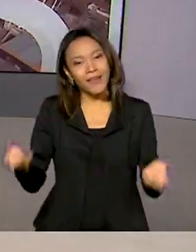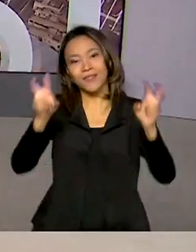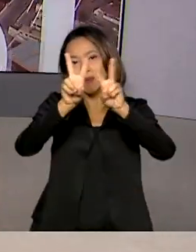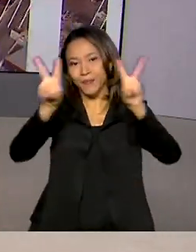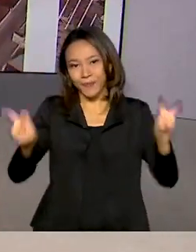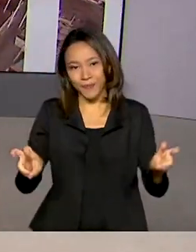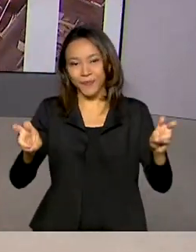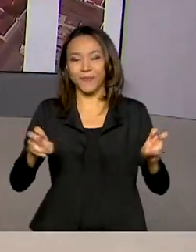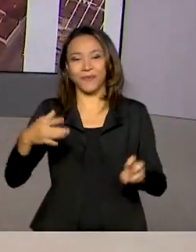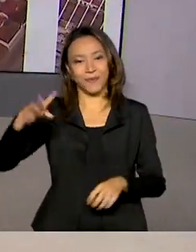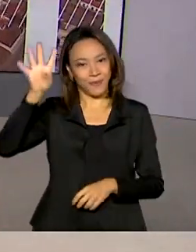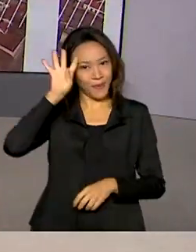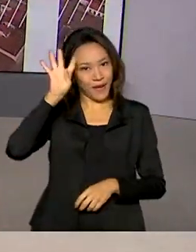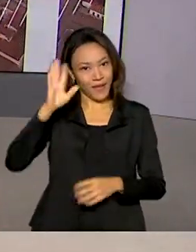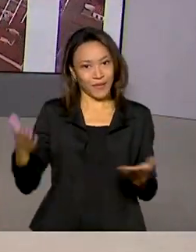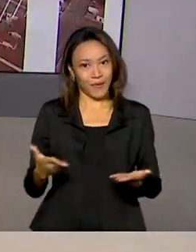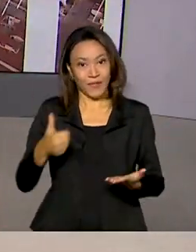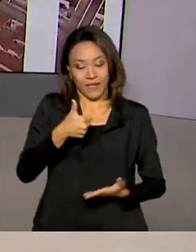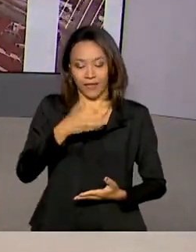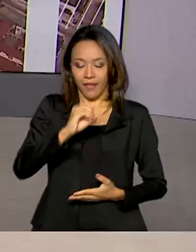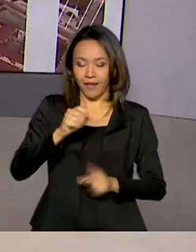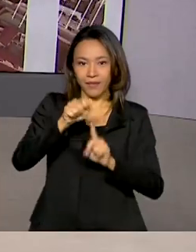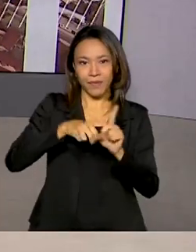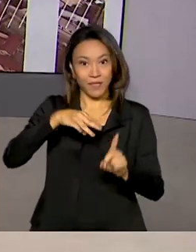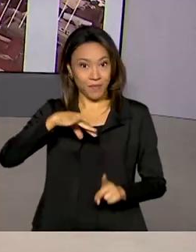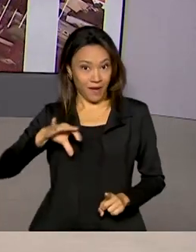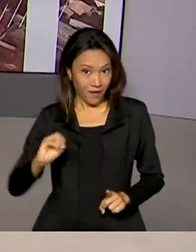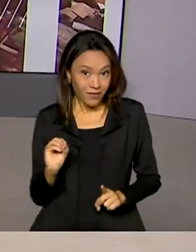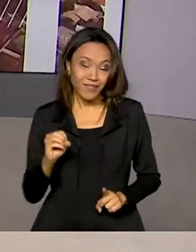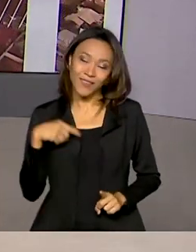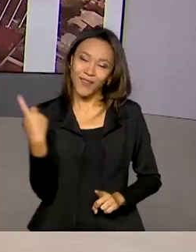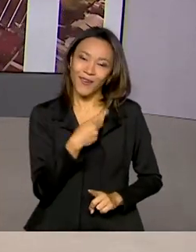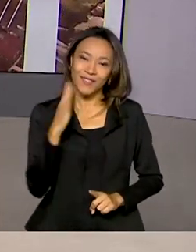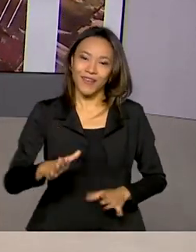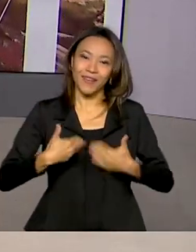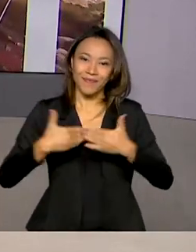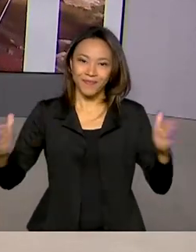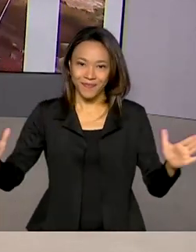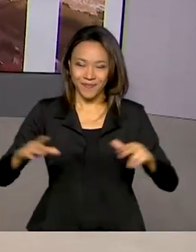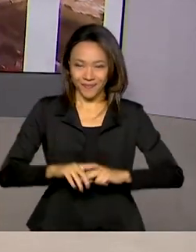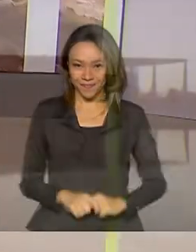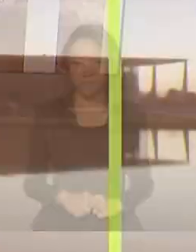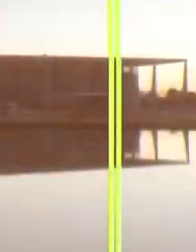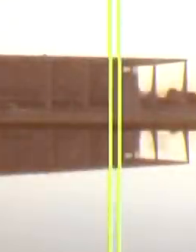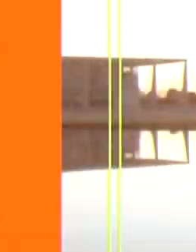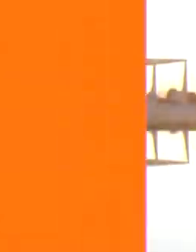destaques desta quarta-feira, 10 de março. O Brasil em Dia já está no ar.